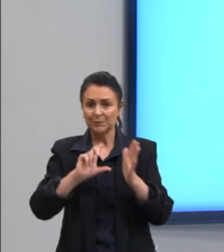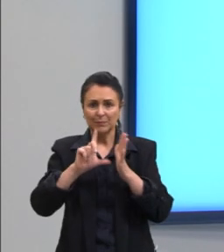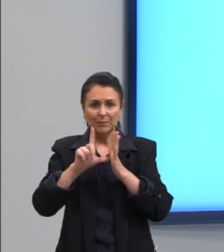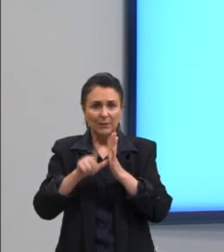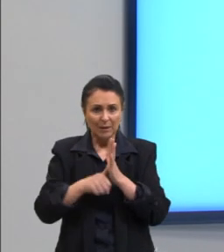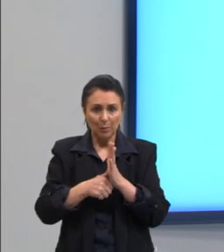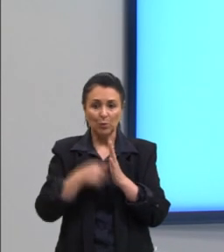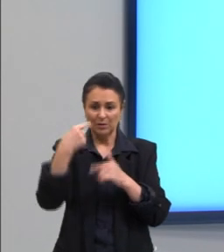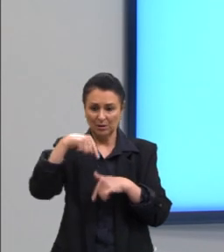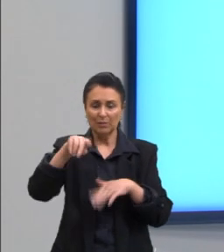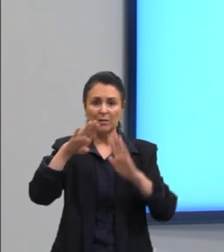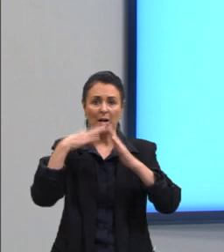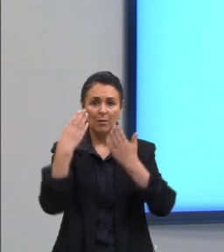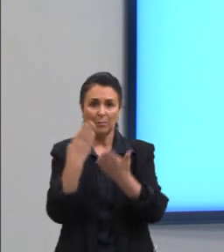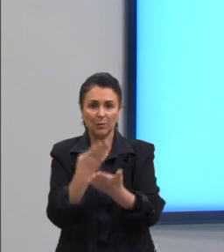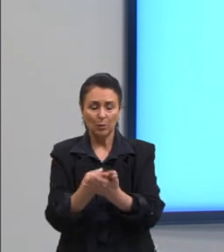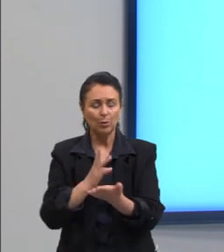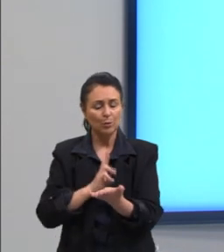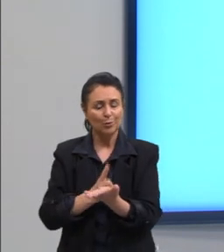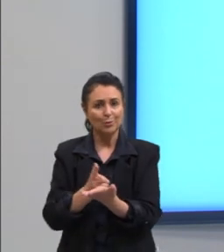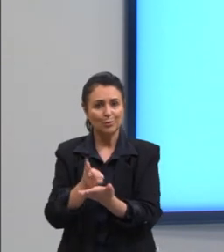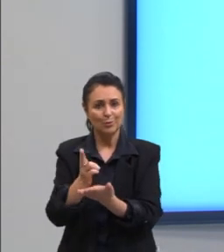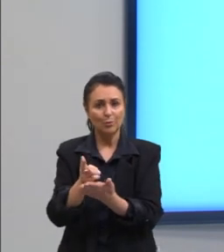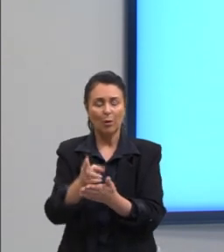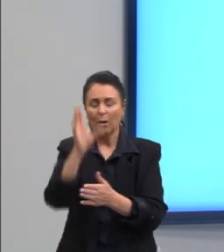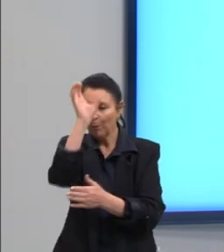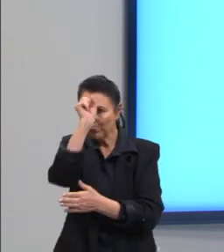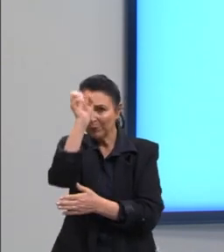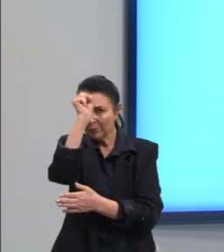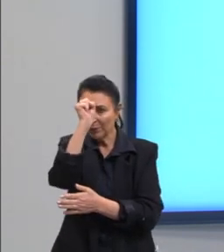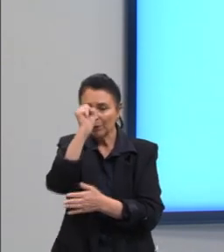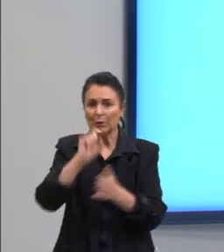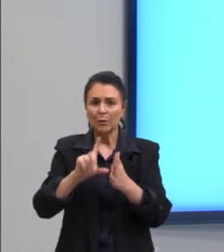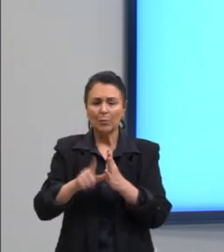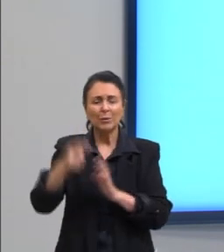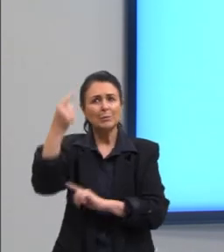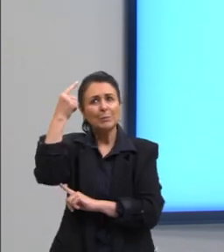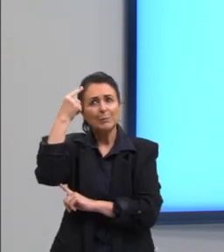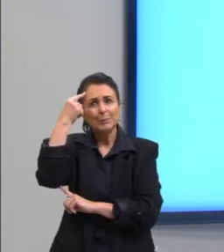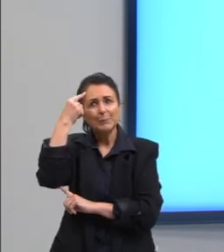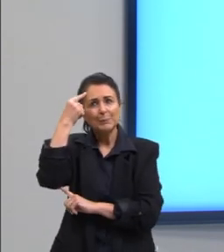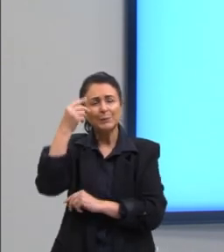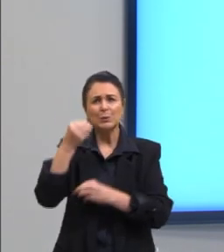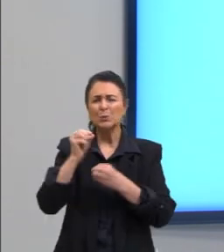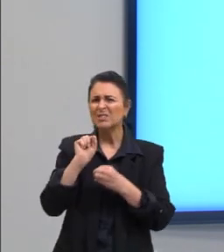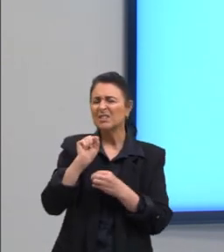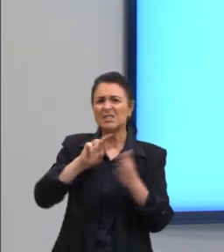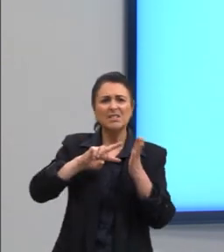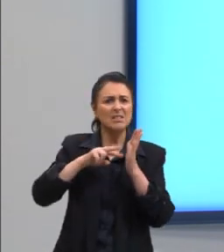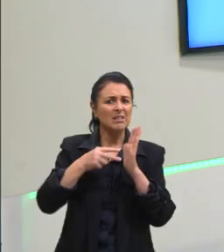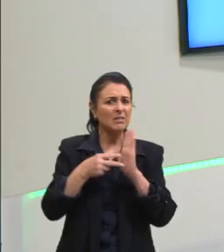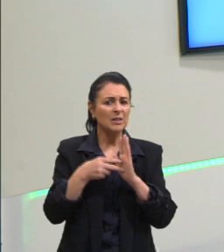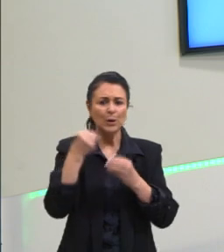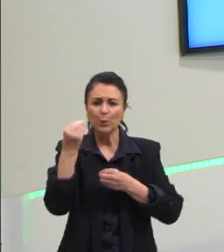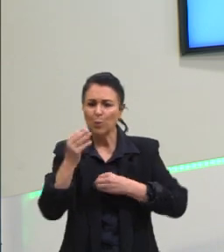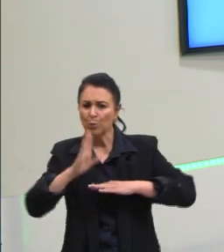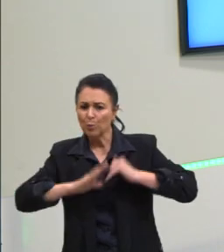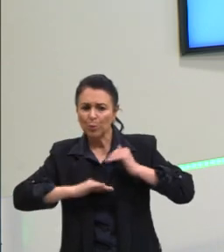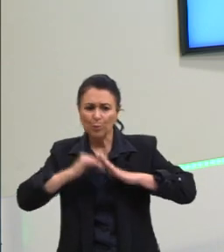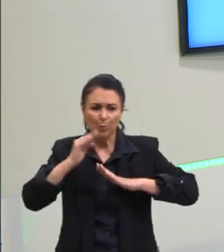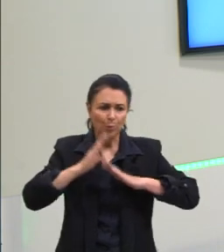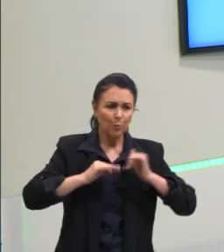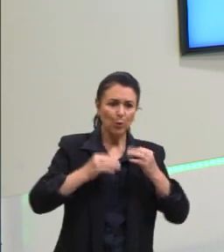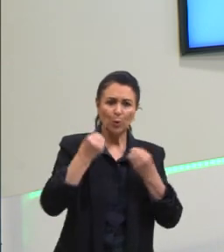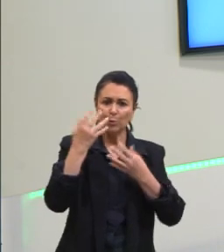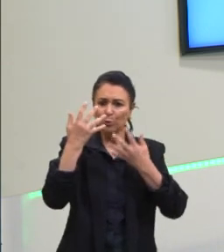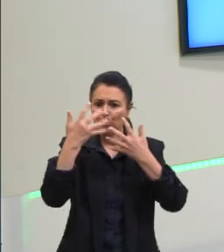a pré-escola, então, para a escola e continua aprendendo e pensando sobre o que que são, como se aplica, como é que funciona